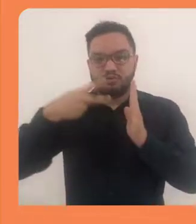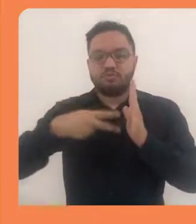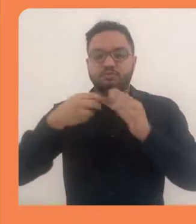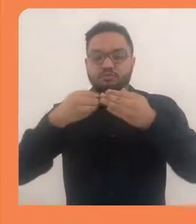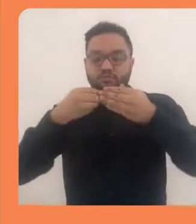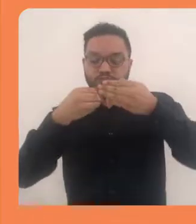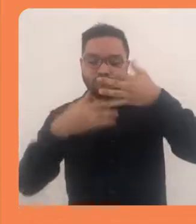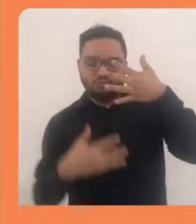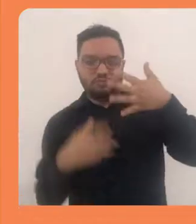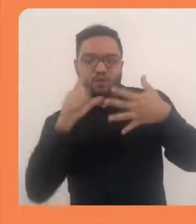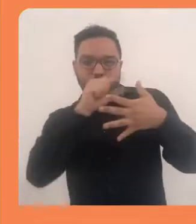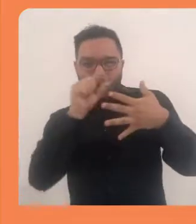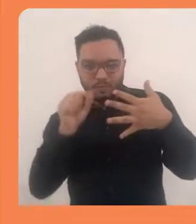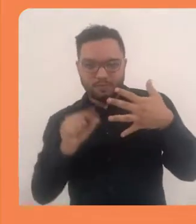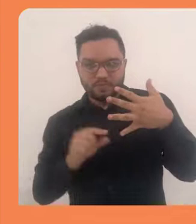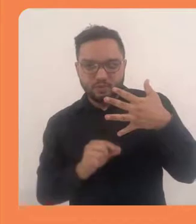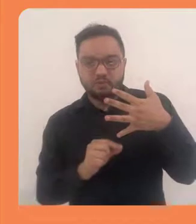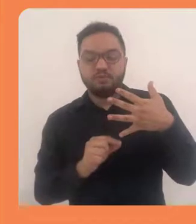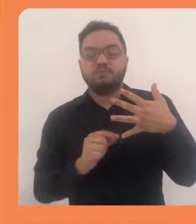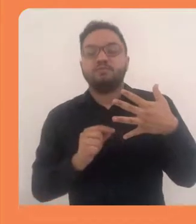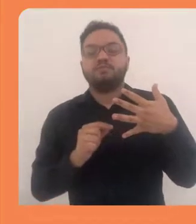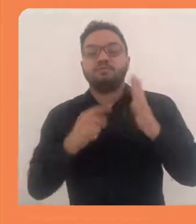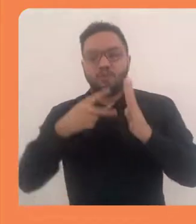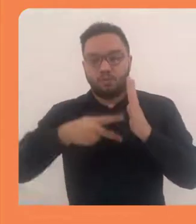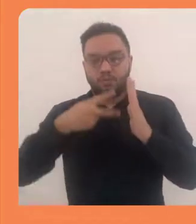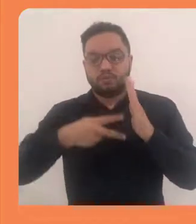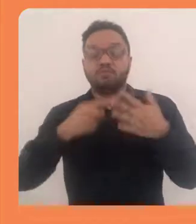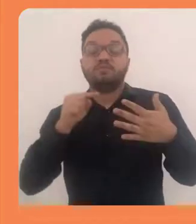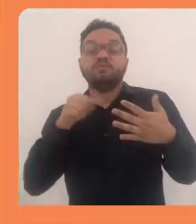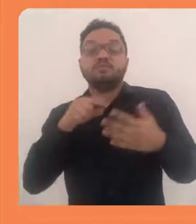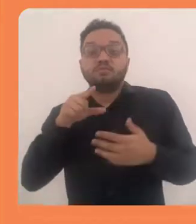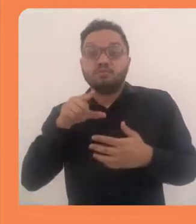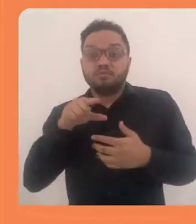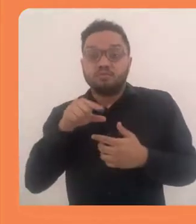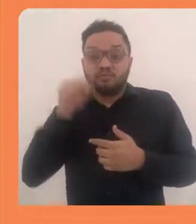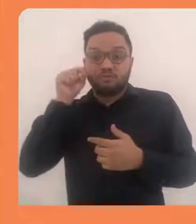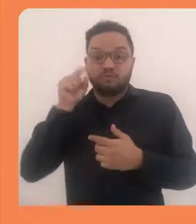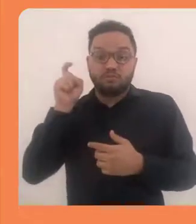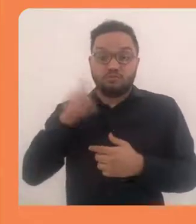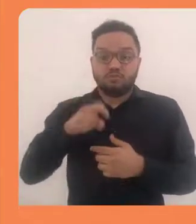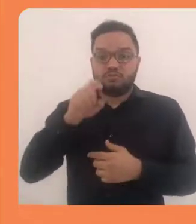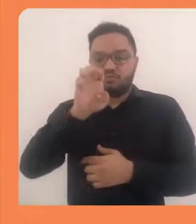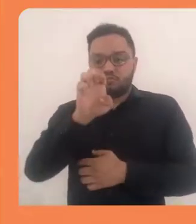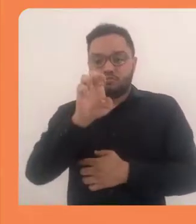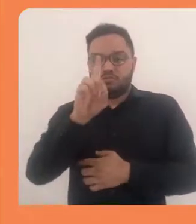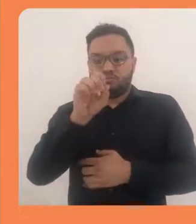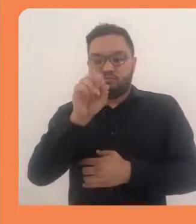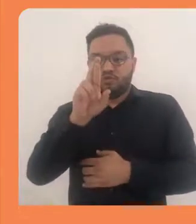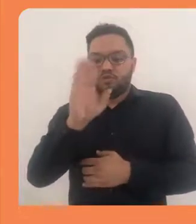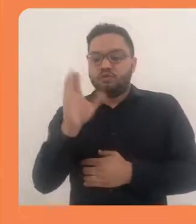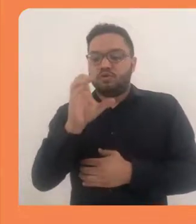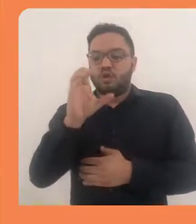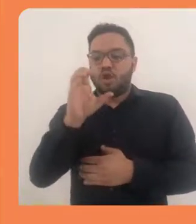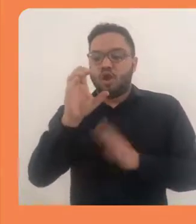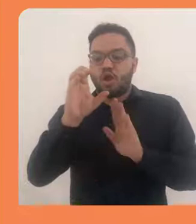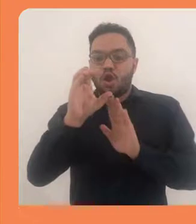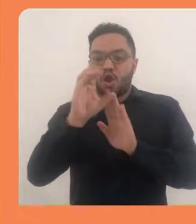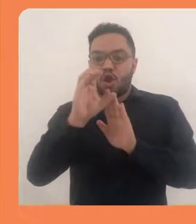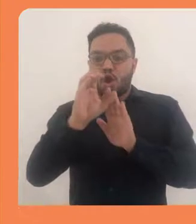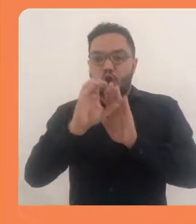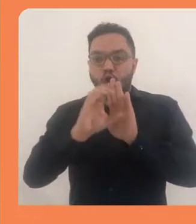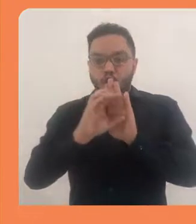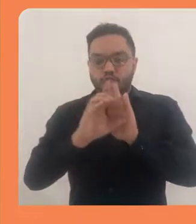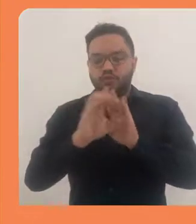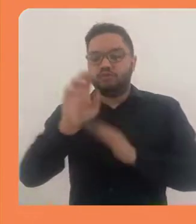encontrar, clicar nesse ícone para expandir as opções de ícones. E